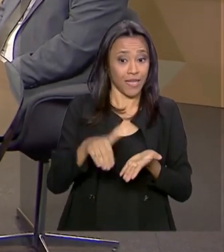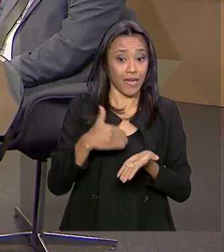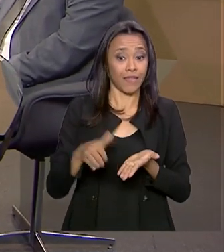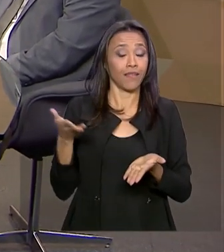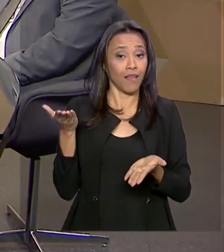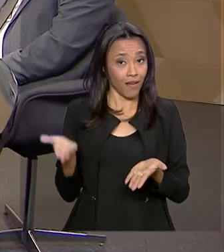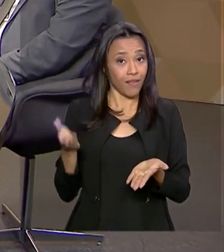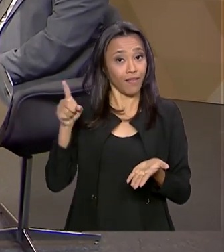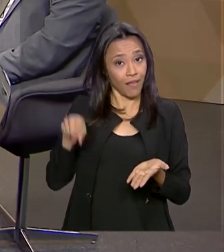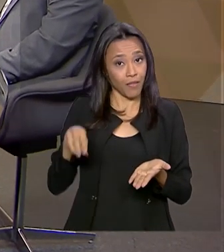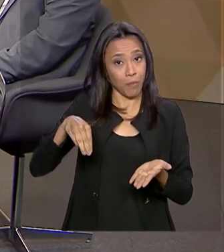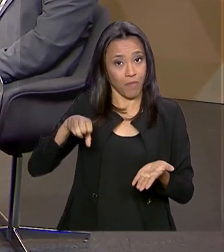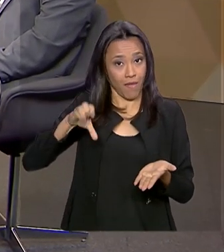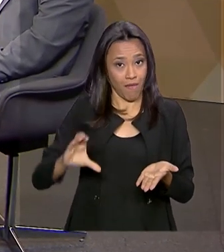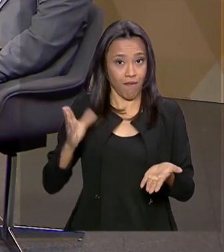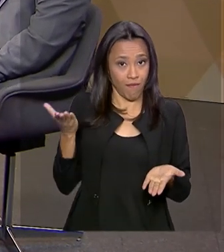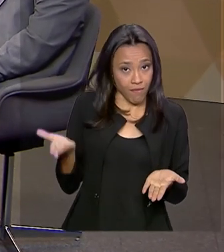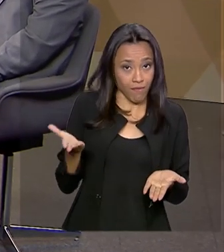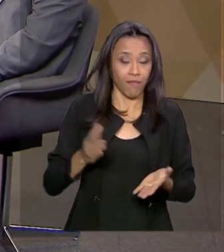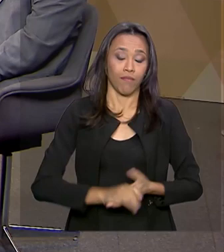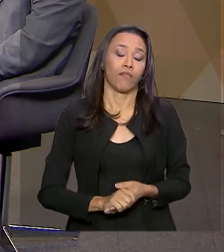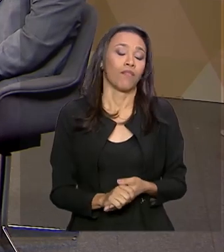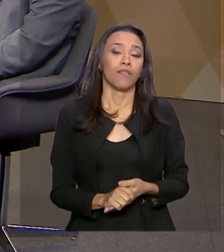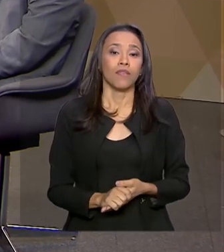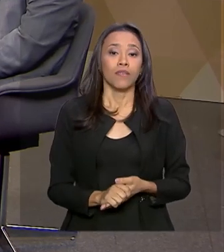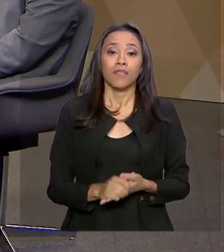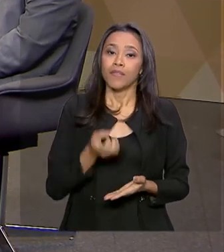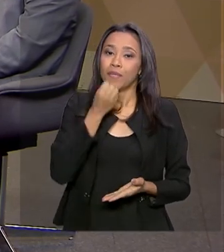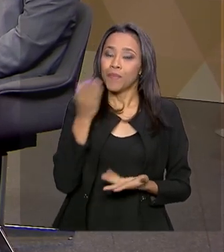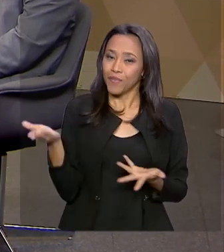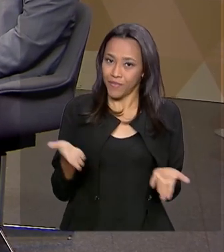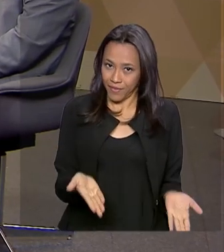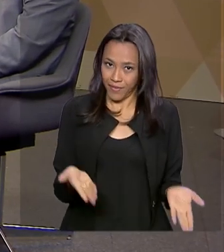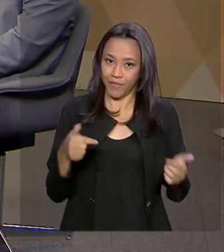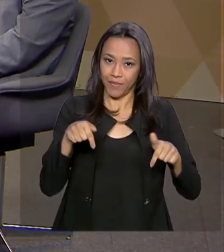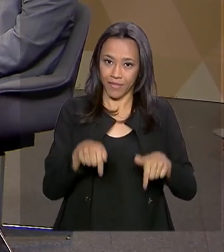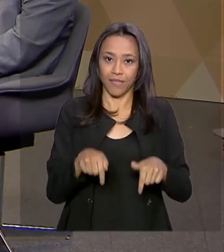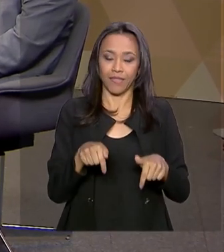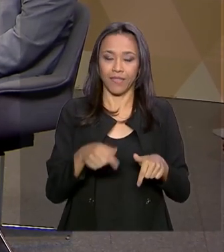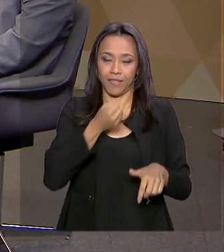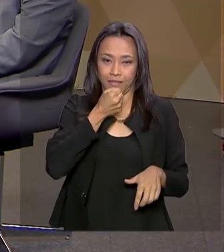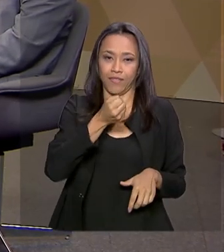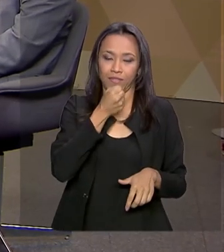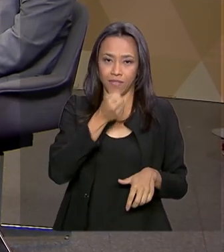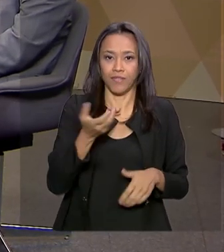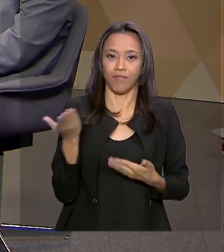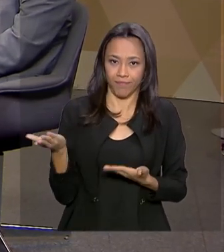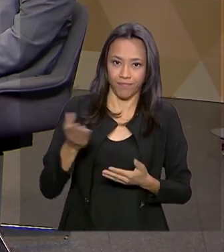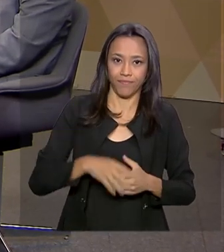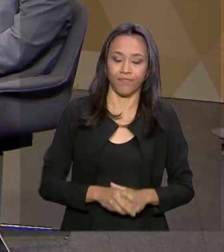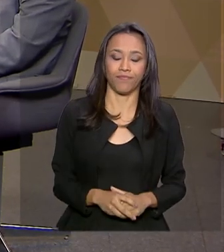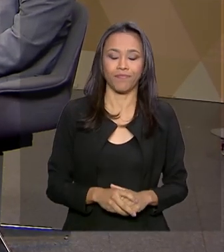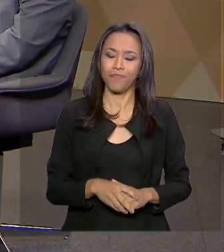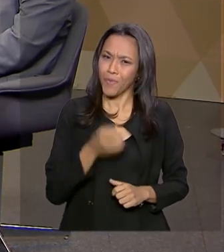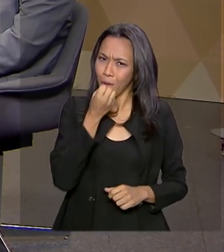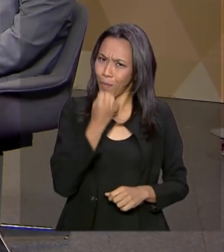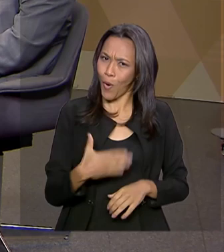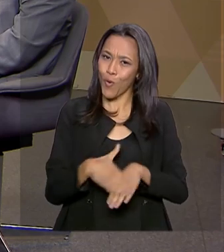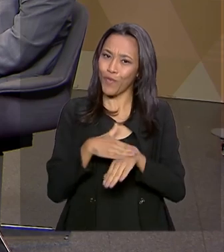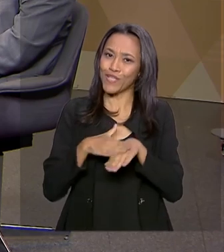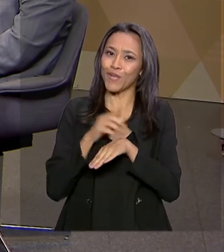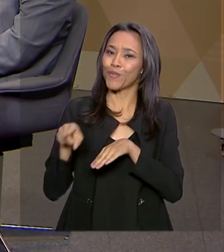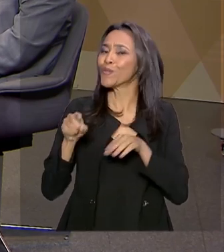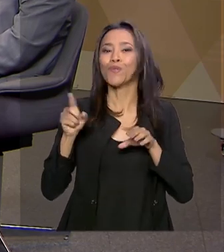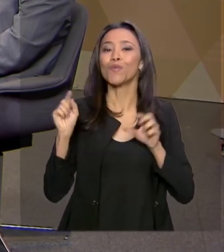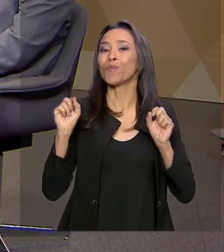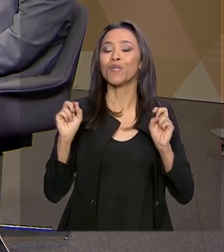Ministério da Educação, Arnaldo Barbosa. Seja muito bem-vindo aqui ao Brasil em Pauta, Arnaldo. Bom falar contigo sobre